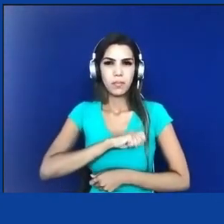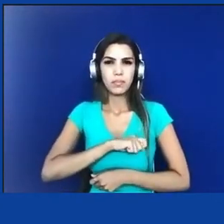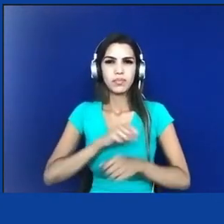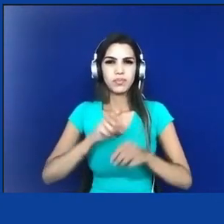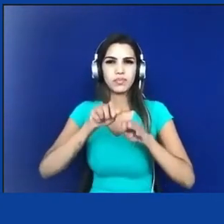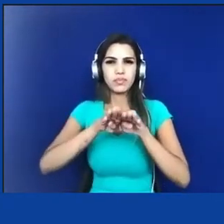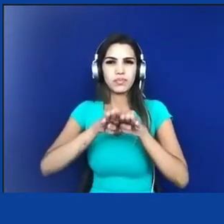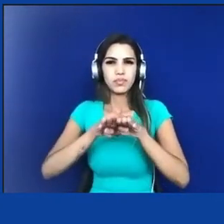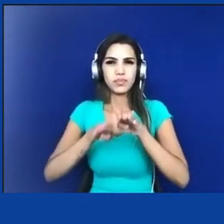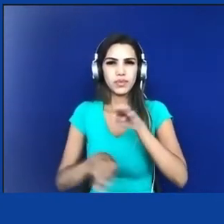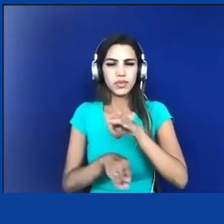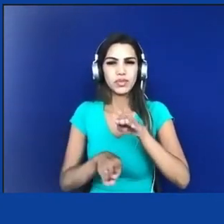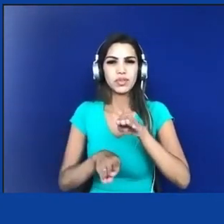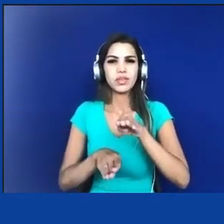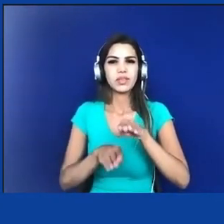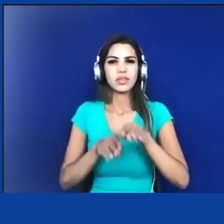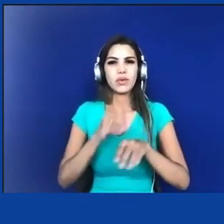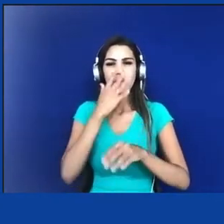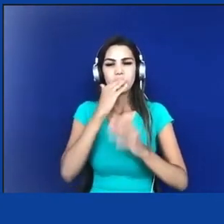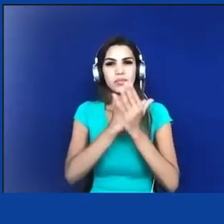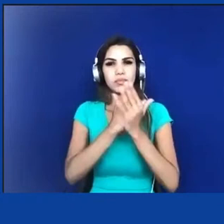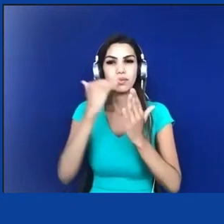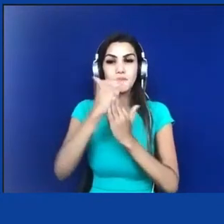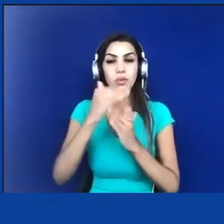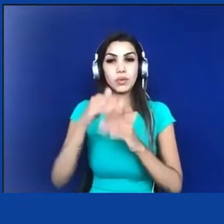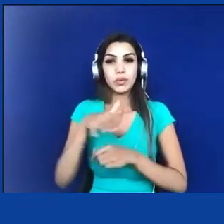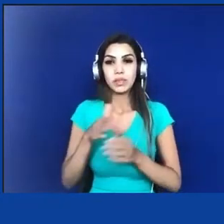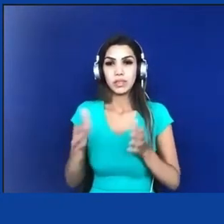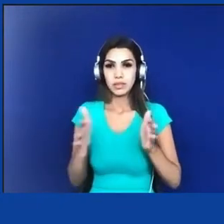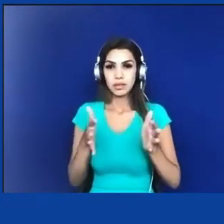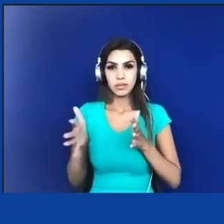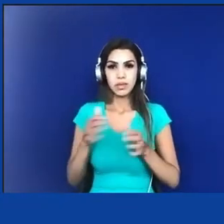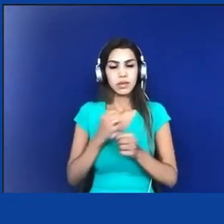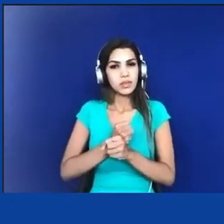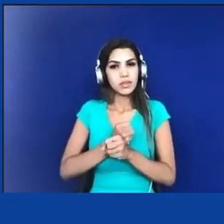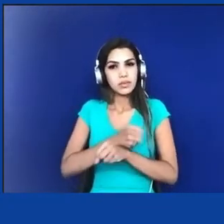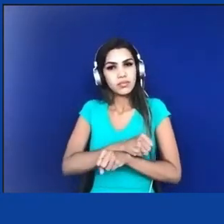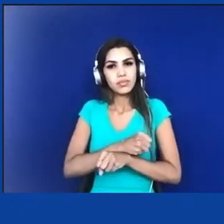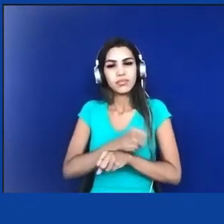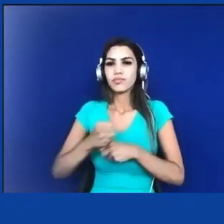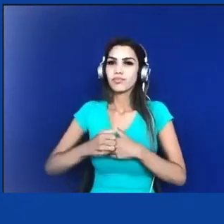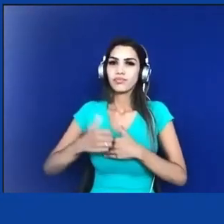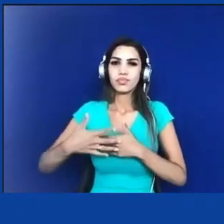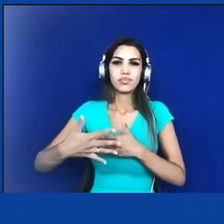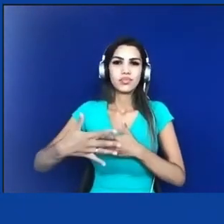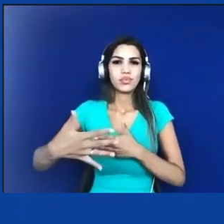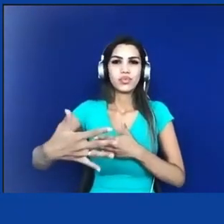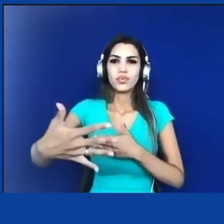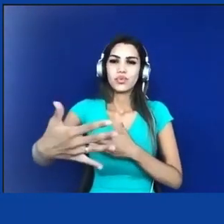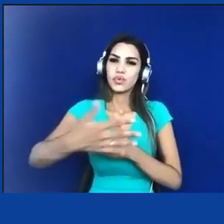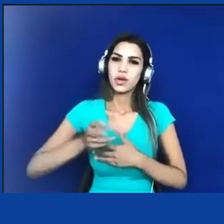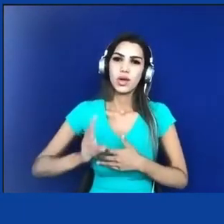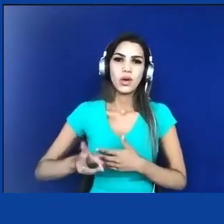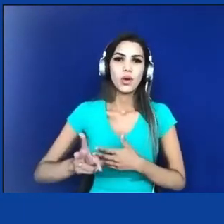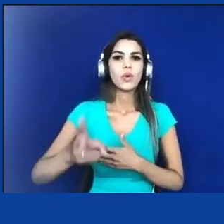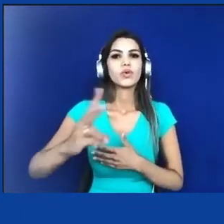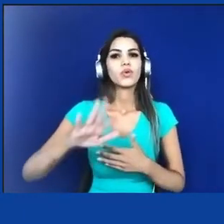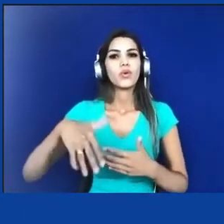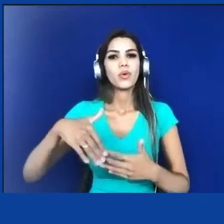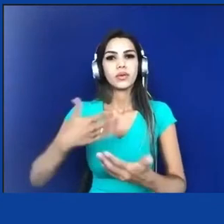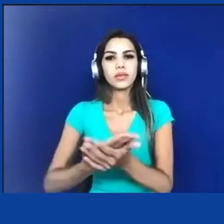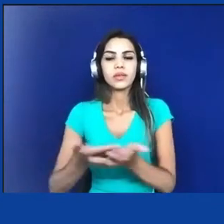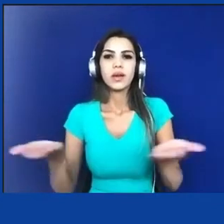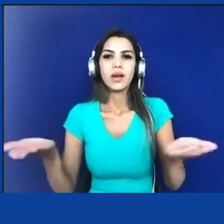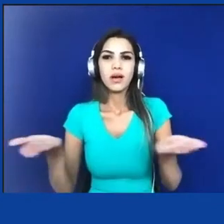período escravocrata e que se perpetuaram de maneira extremamente elaborada até os dias atuais,